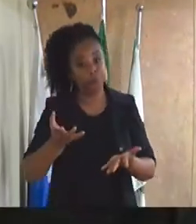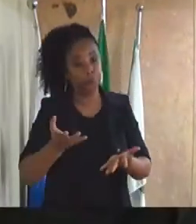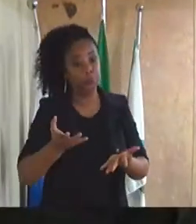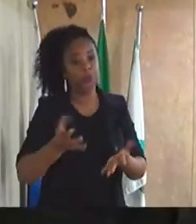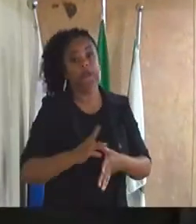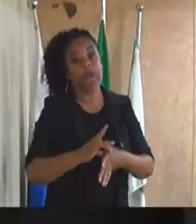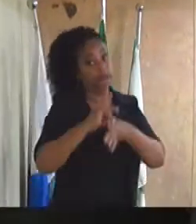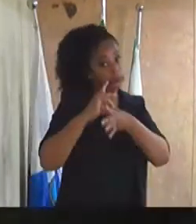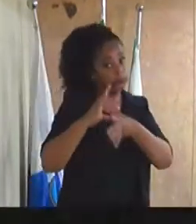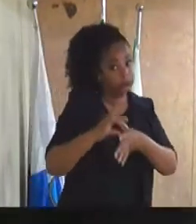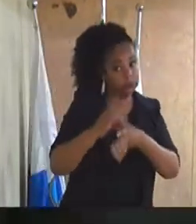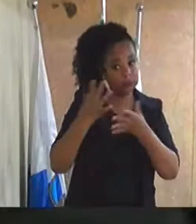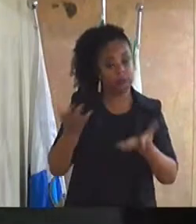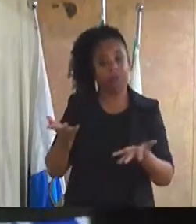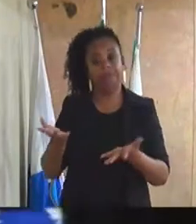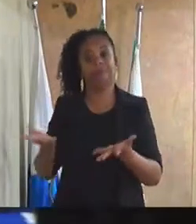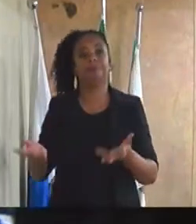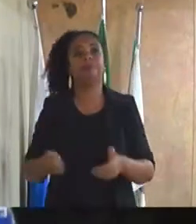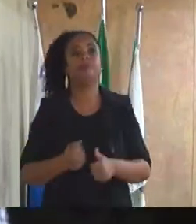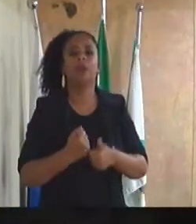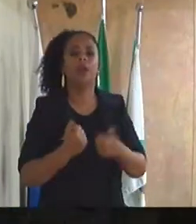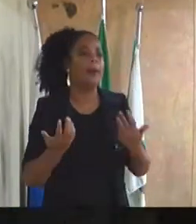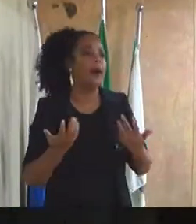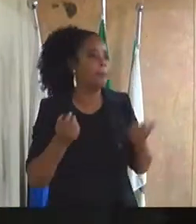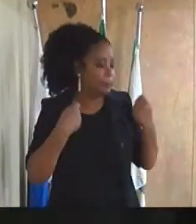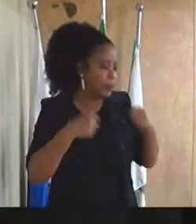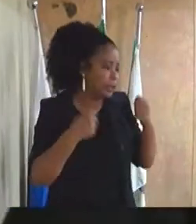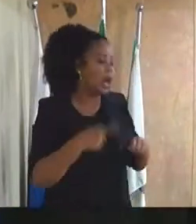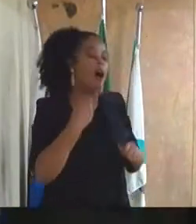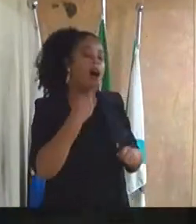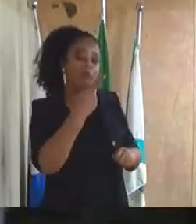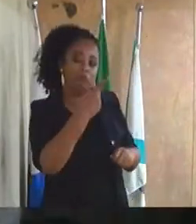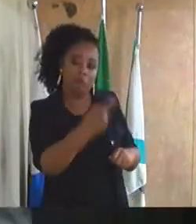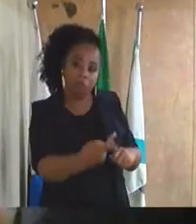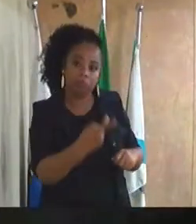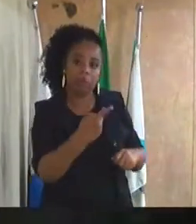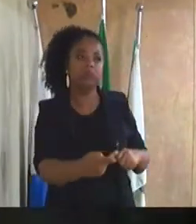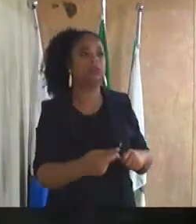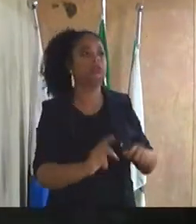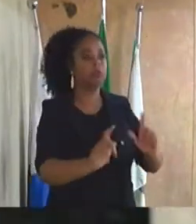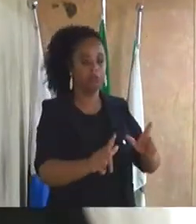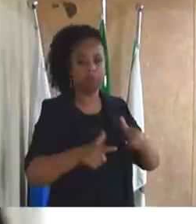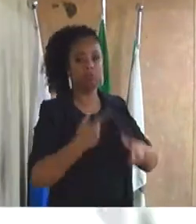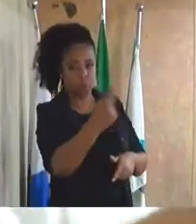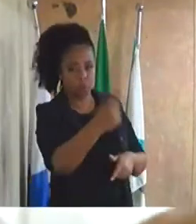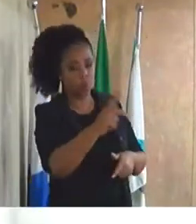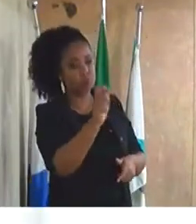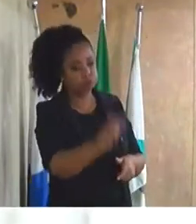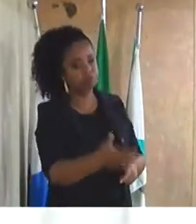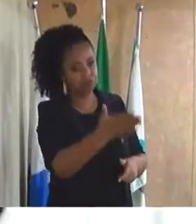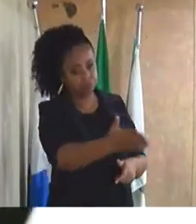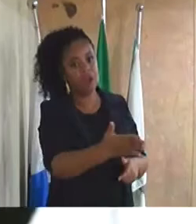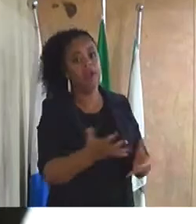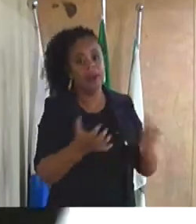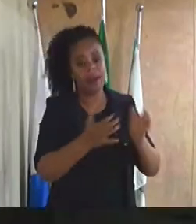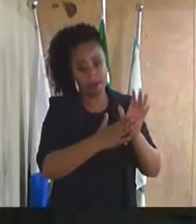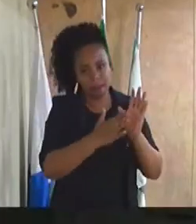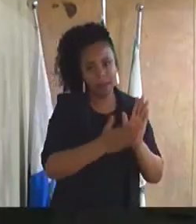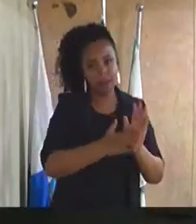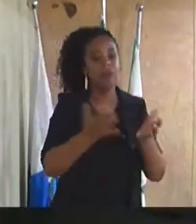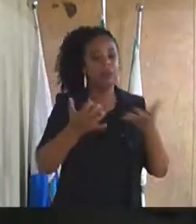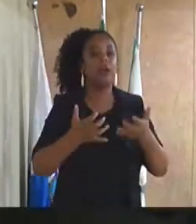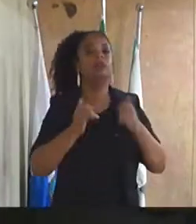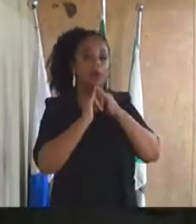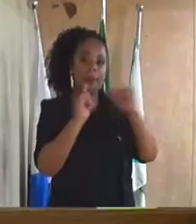não poderia deixar de vir aqui e parabenizá-lo pela sua iniciativa. Parabéns e quero lhe informar que eu sou o presidente e pode contar